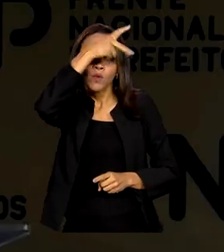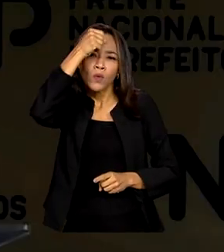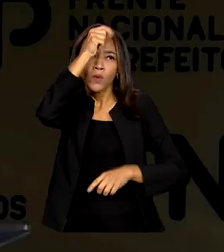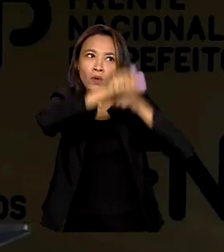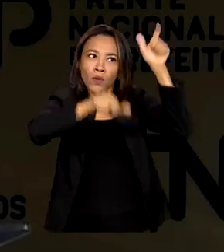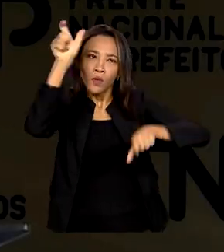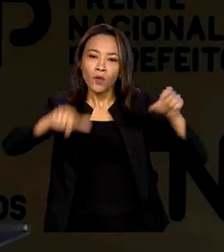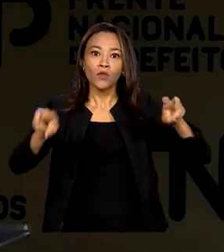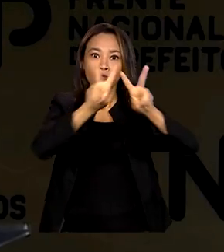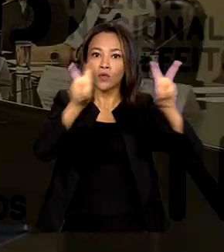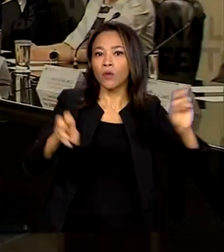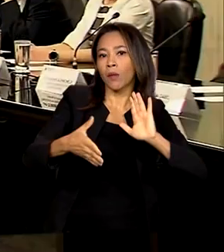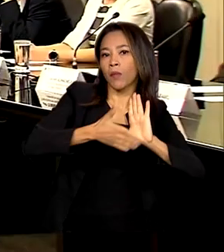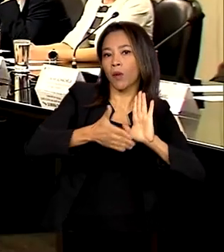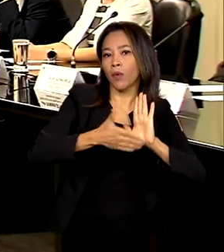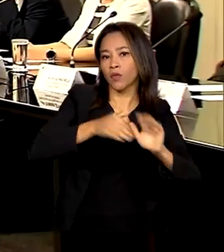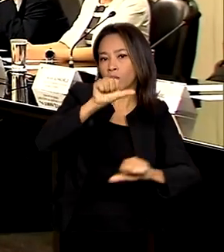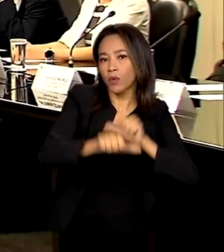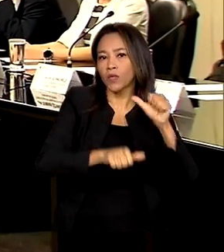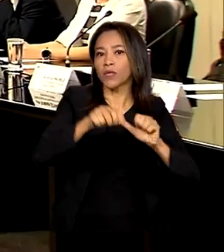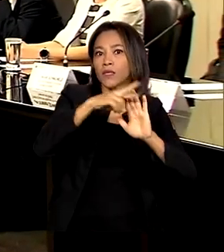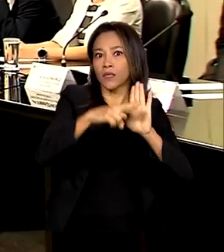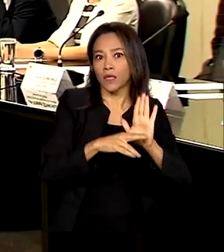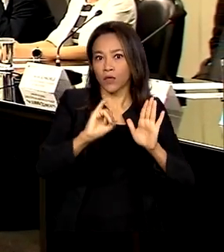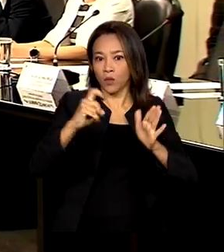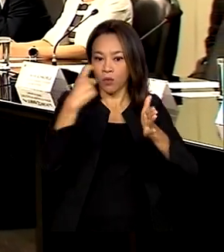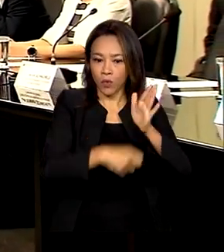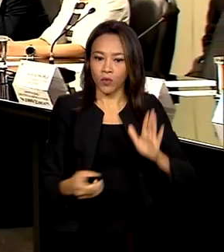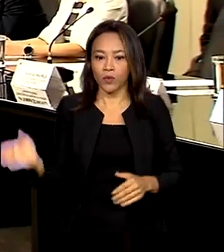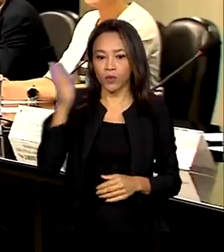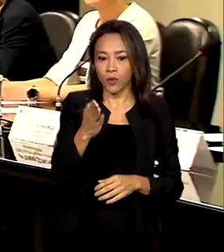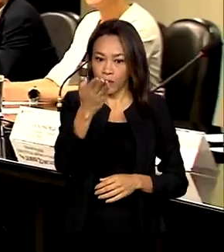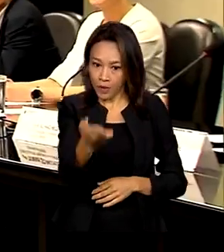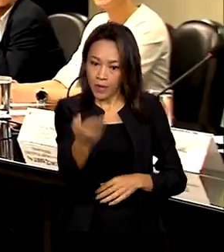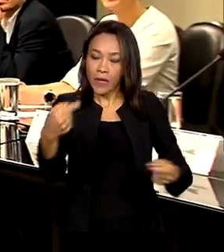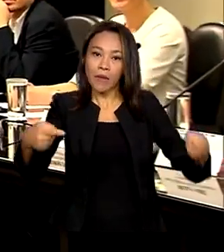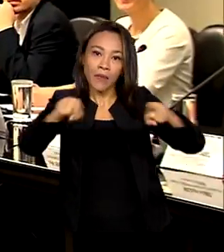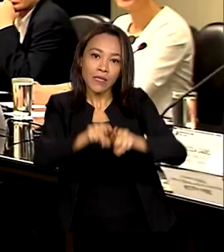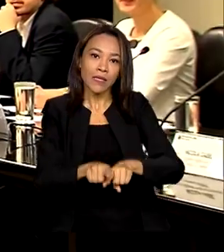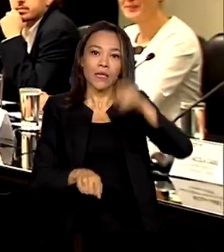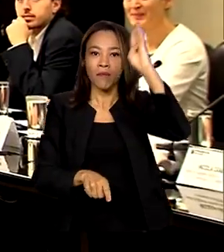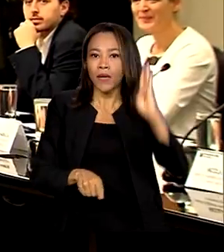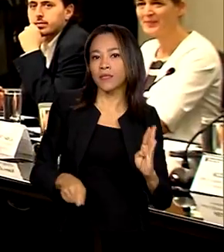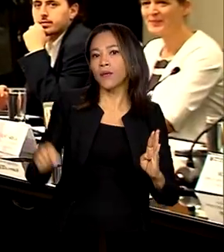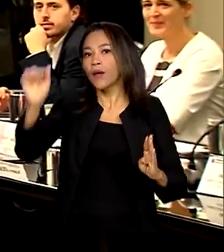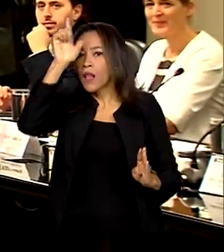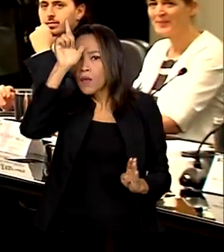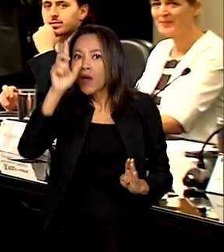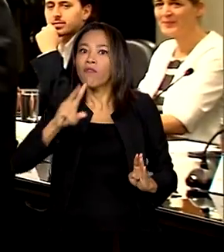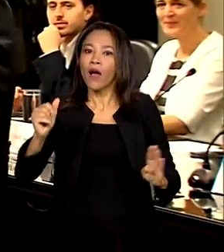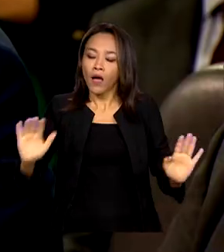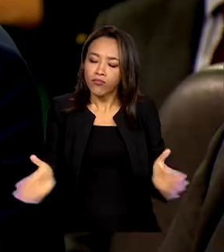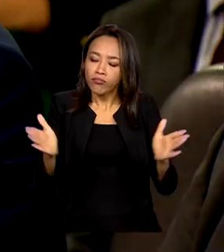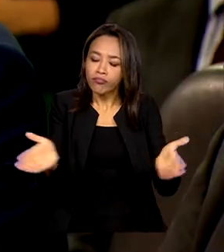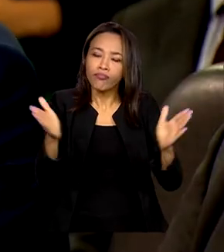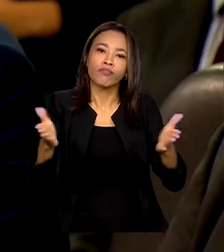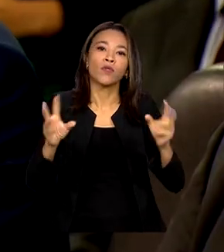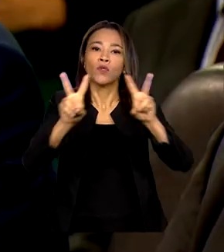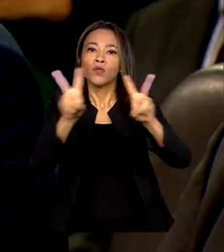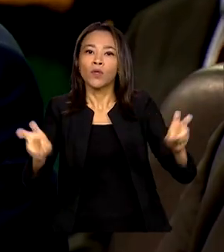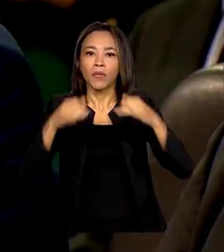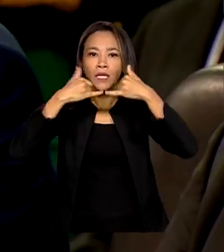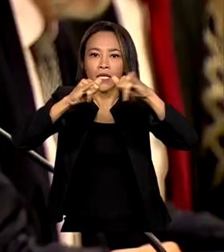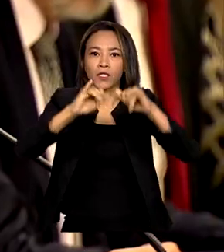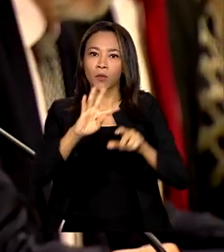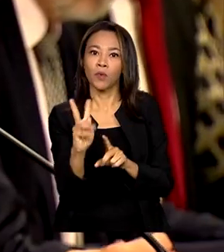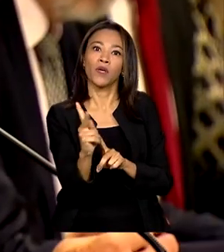sobre a reforma tributária. E uma parceria entre Brasil e Alemanha vai incentivar a produção de energias renováveis como